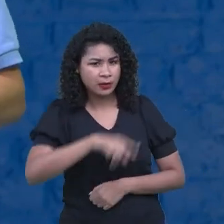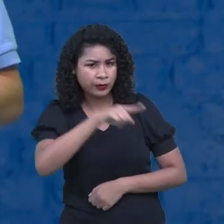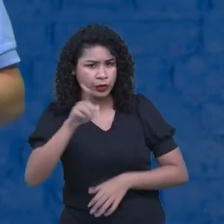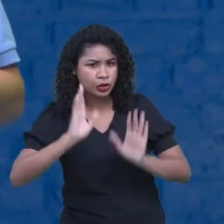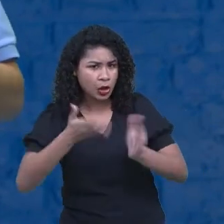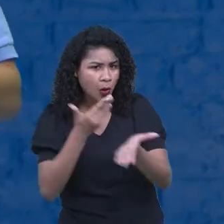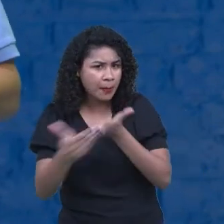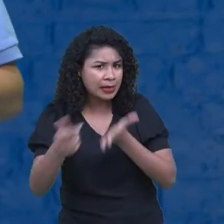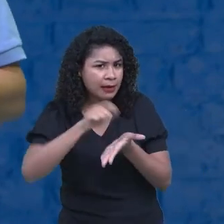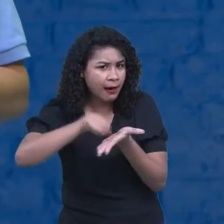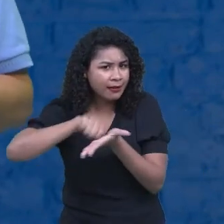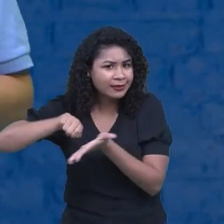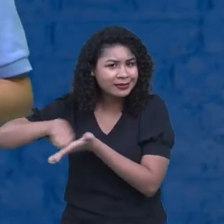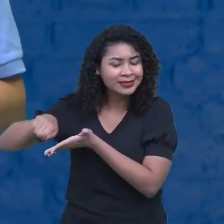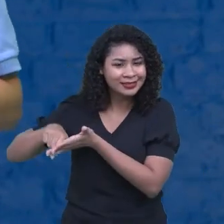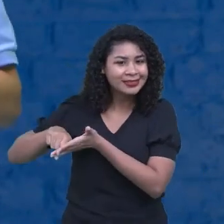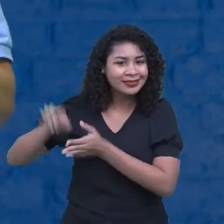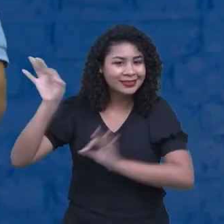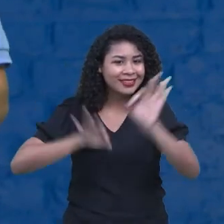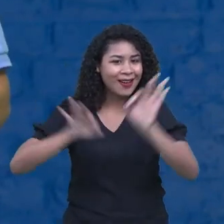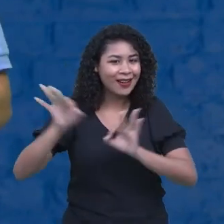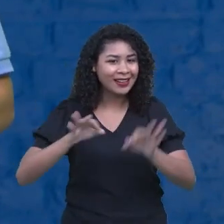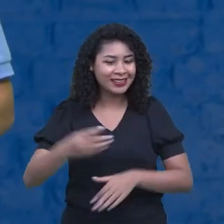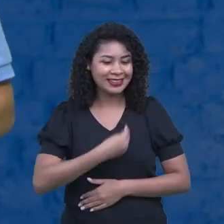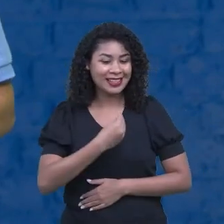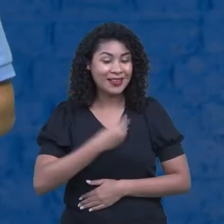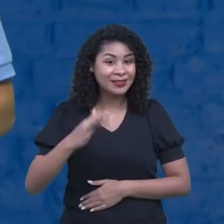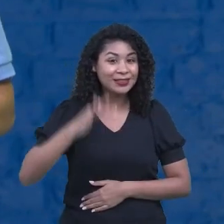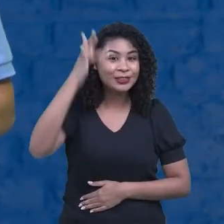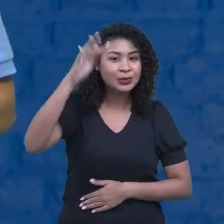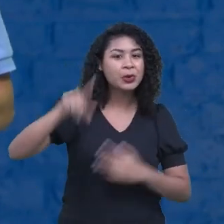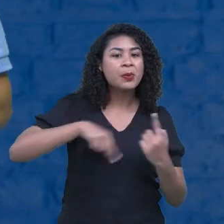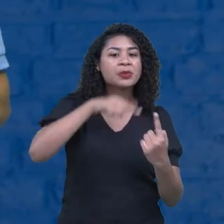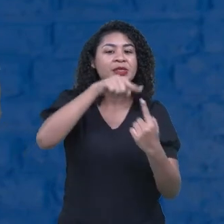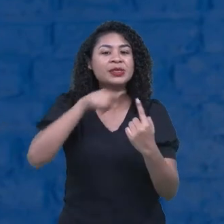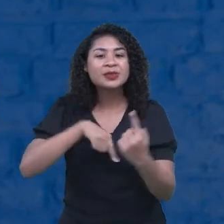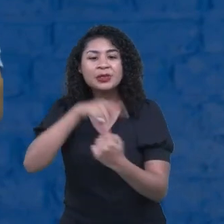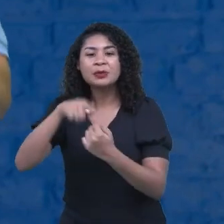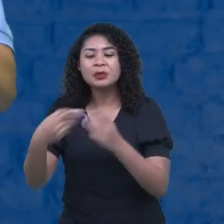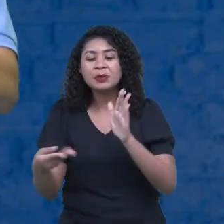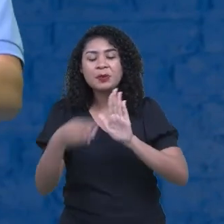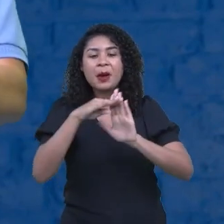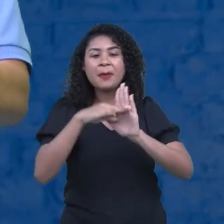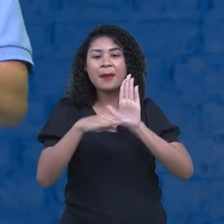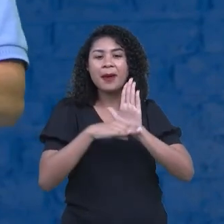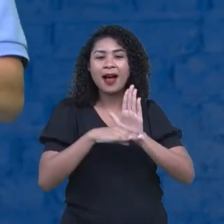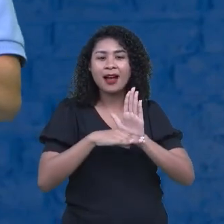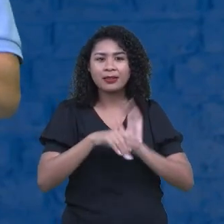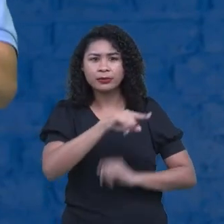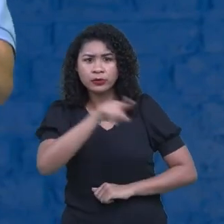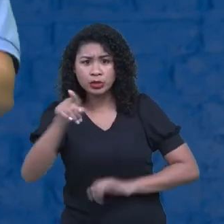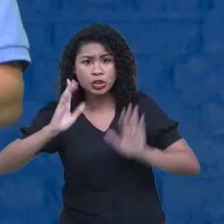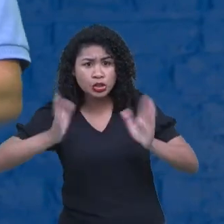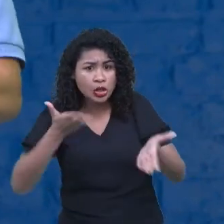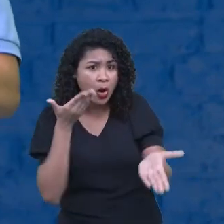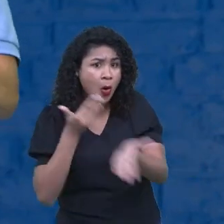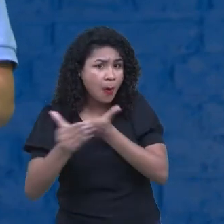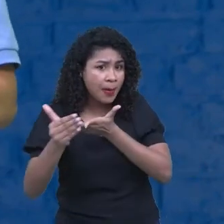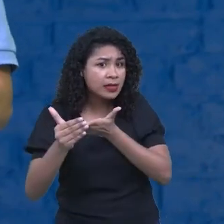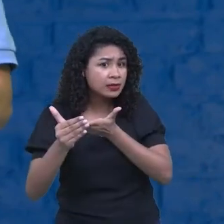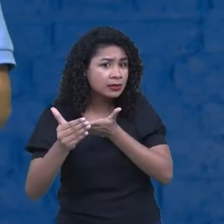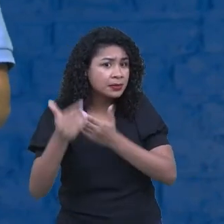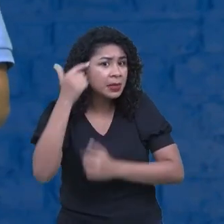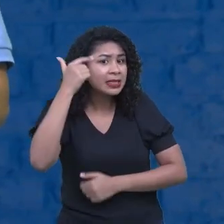um rascunho? Coloquem aí. Quem já fez um rascunho a partir dos nossos encontros aqui? Quem começou a pensar de uma forma